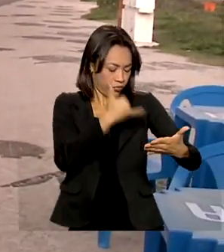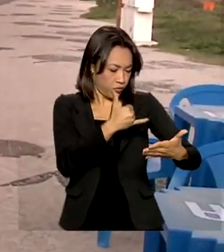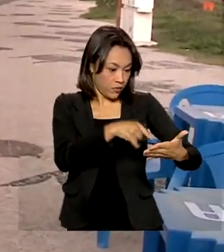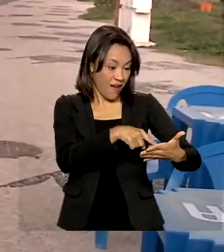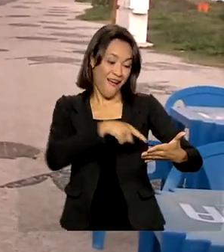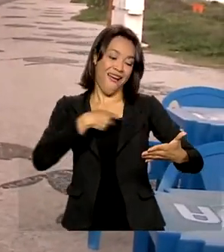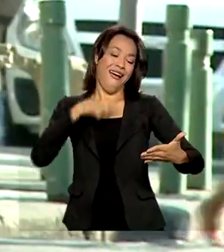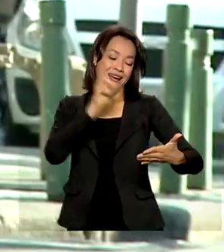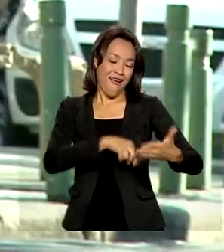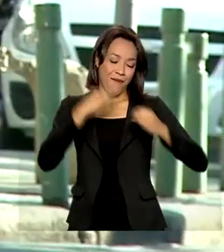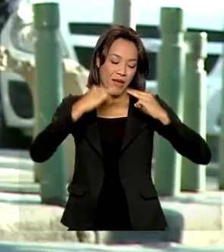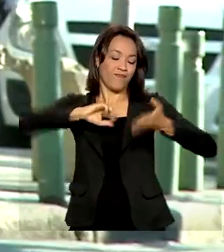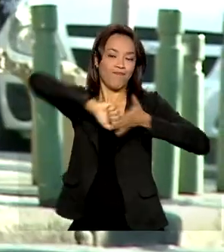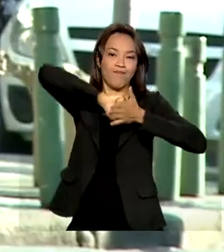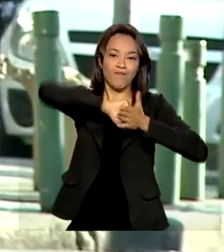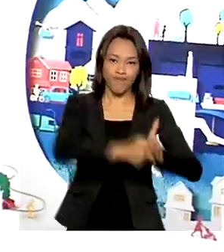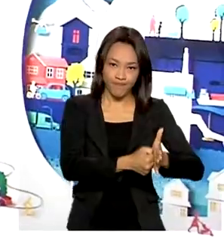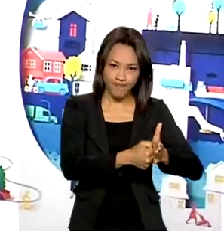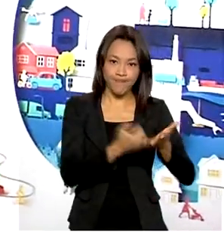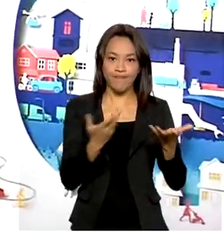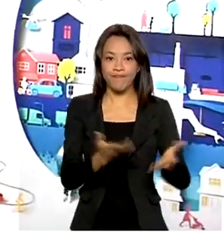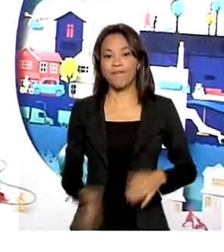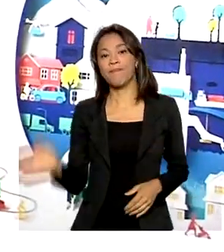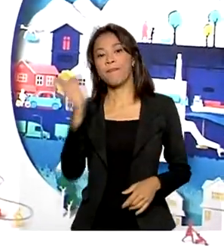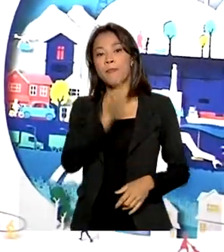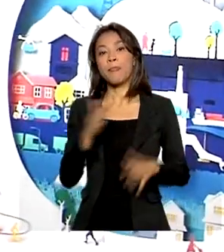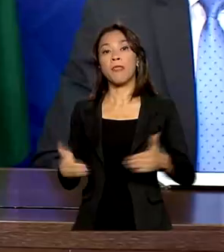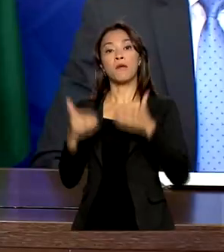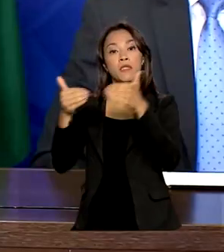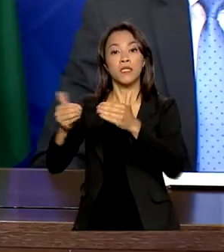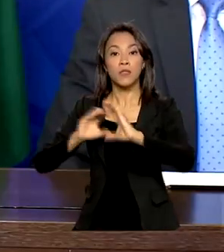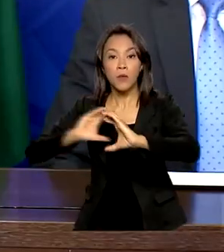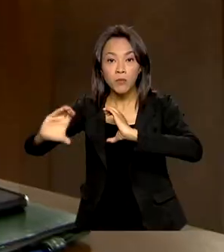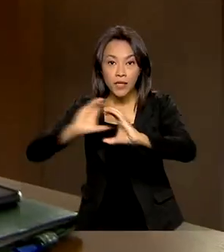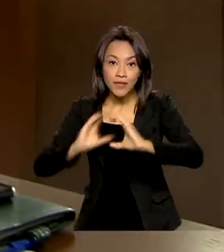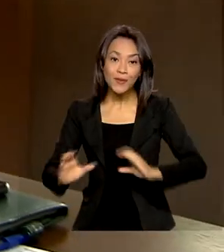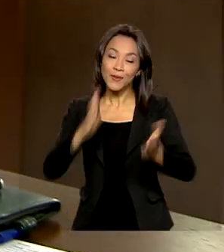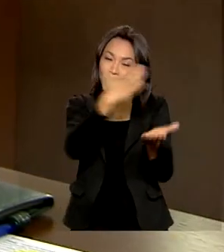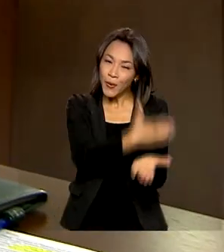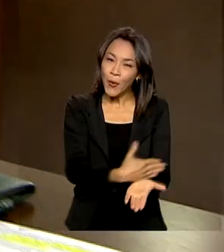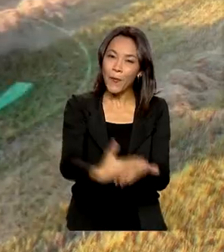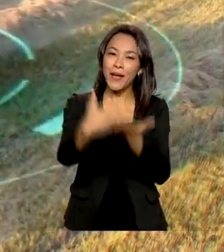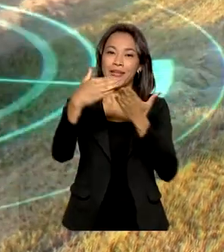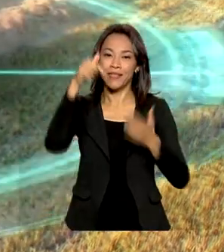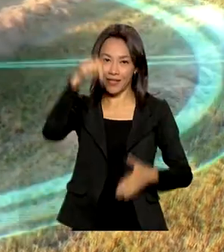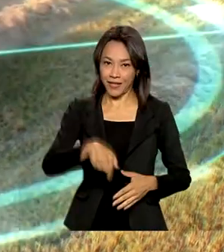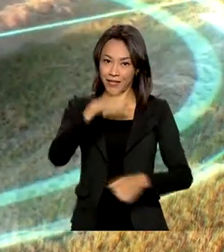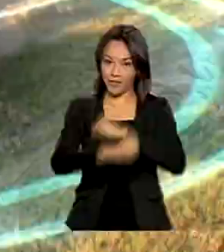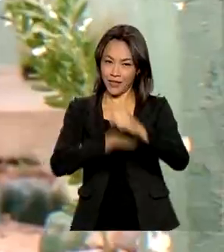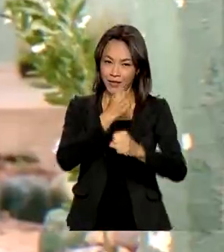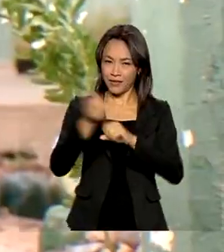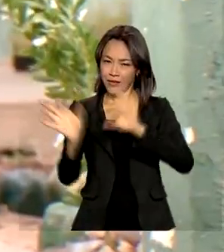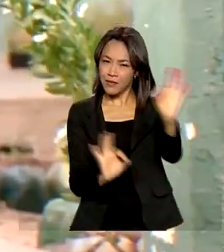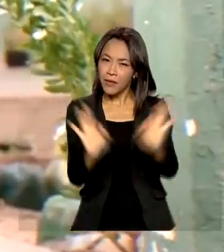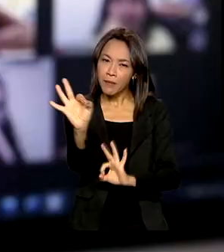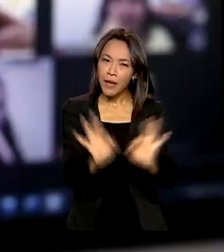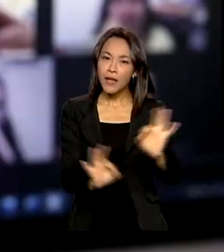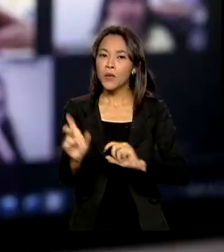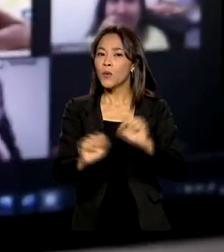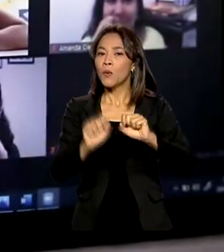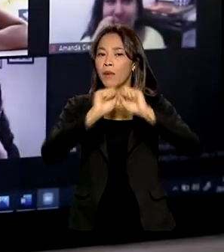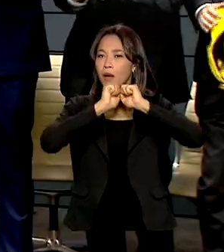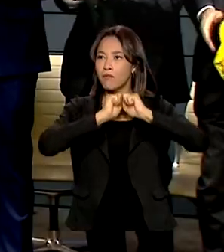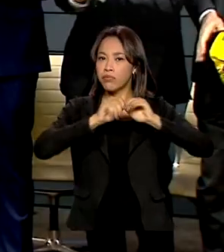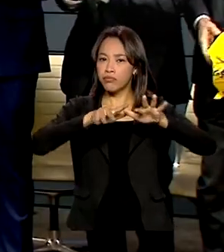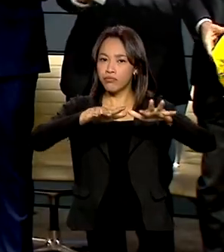bloquear chamadas. Ministério das Comunicações começa 2022 se preparando para a expansão